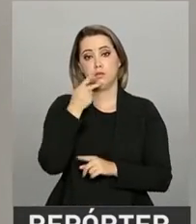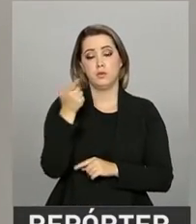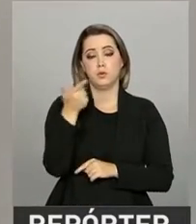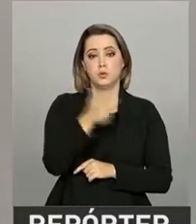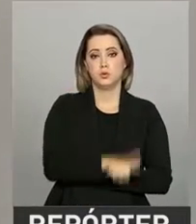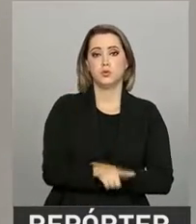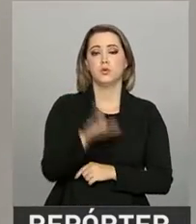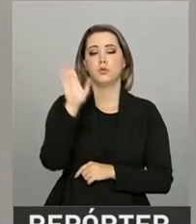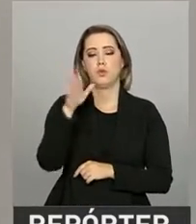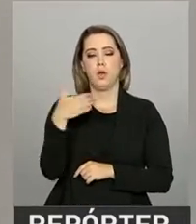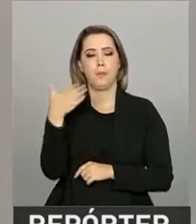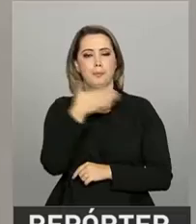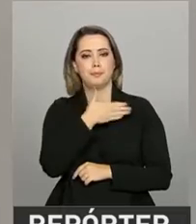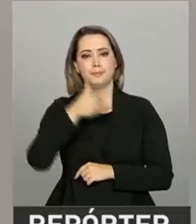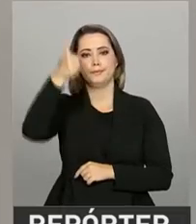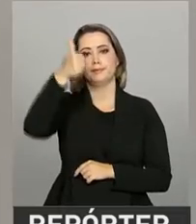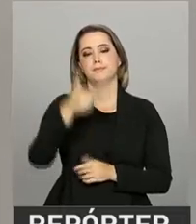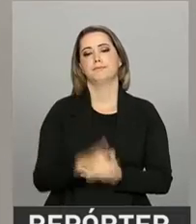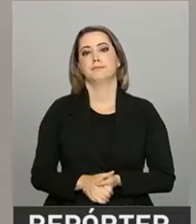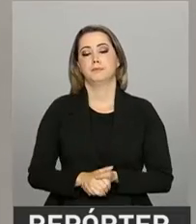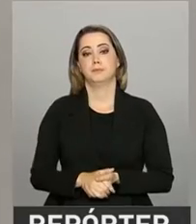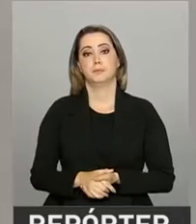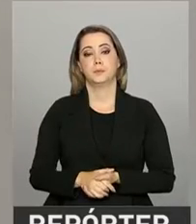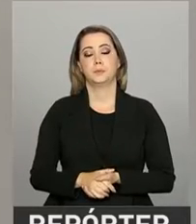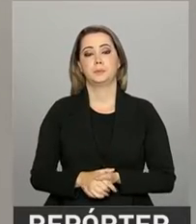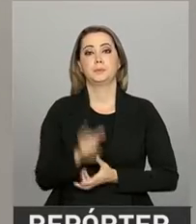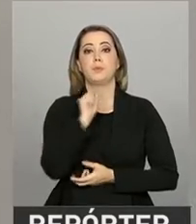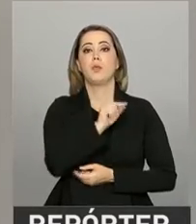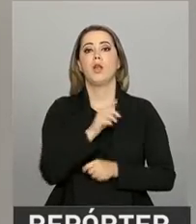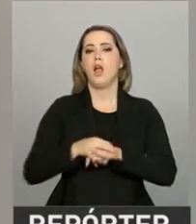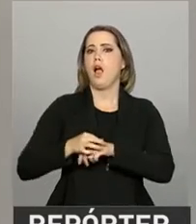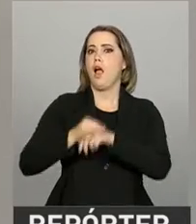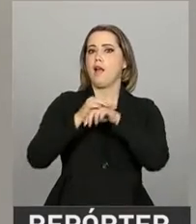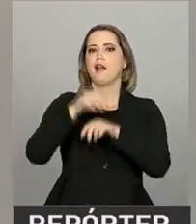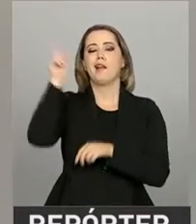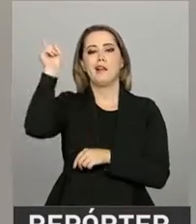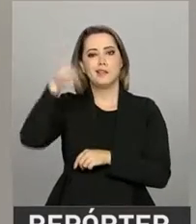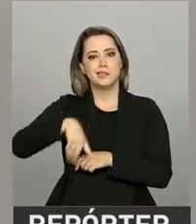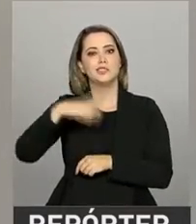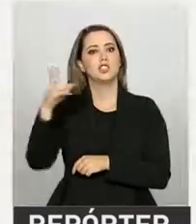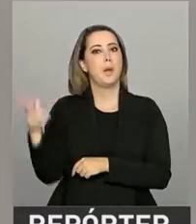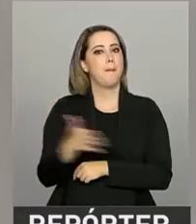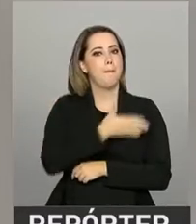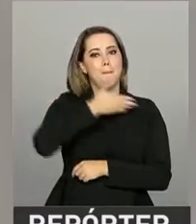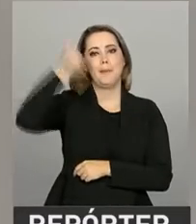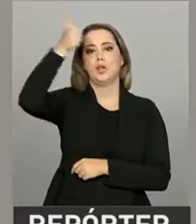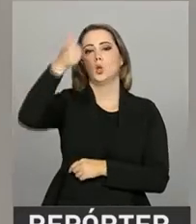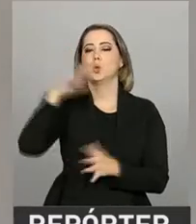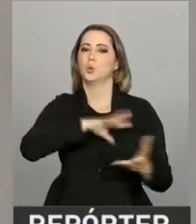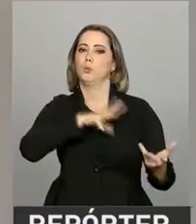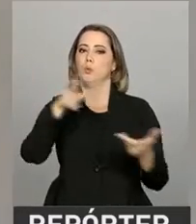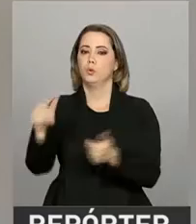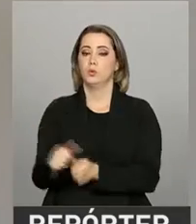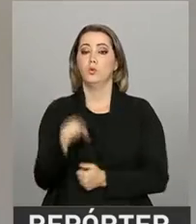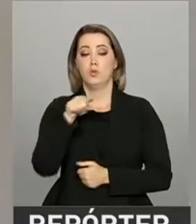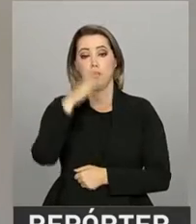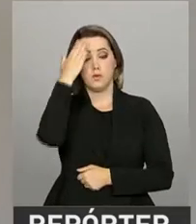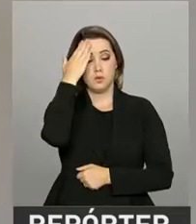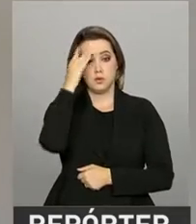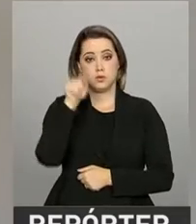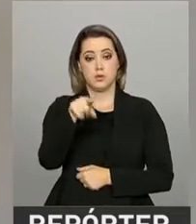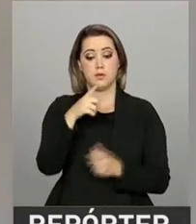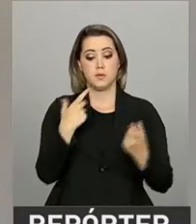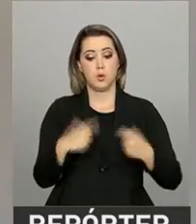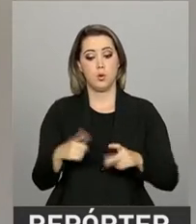a qualidade do produto brasileiro. A carne brasileira é a melhor carne do mundo. Vocês sabem que um dos grandes